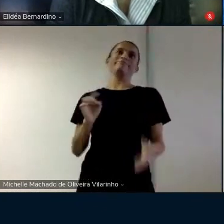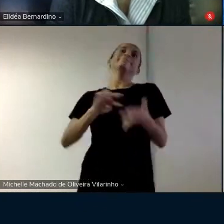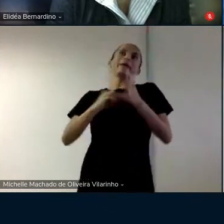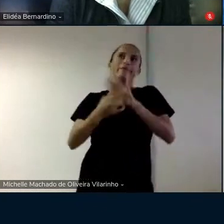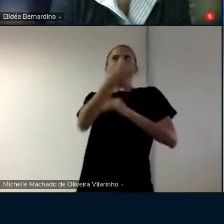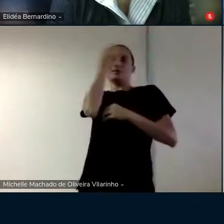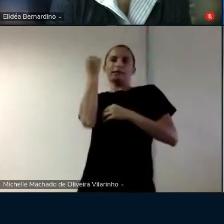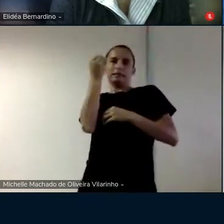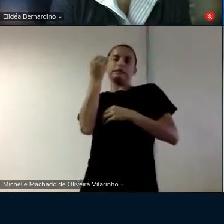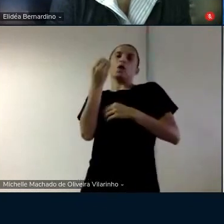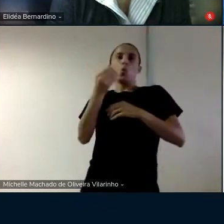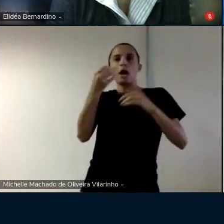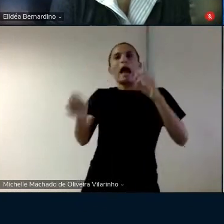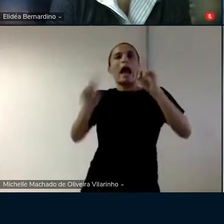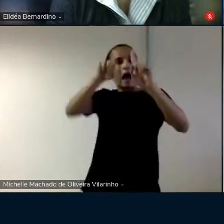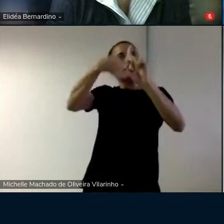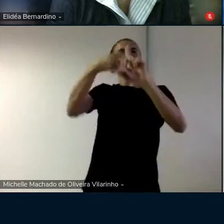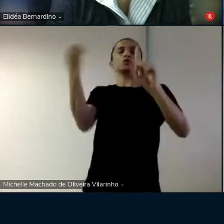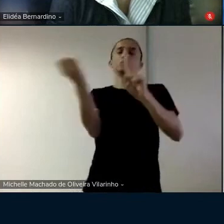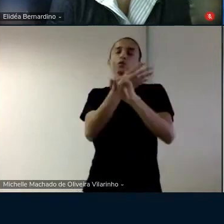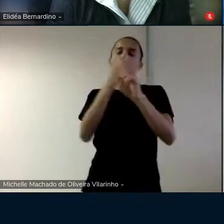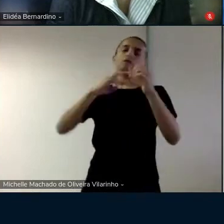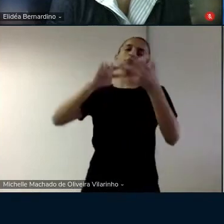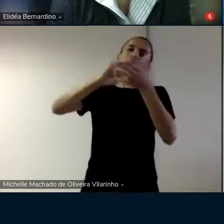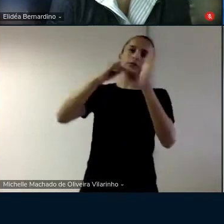muito engraçado eu viro essa página